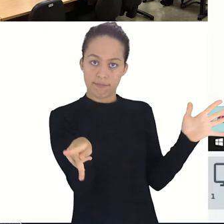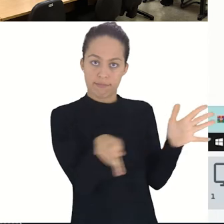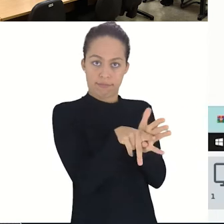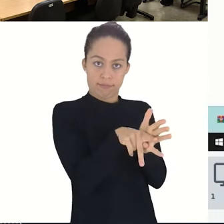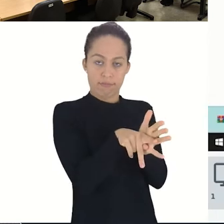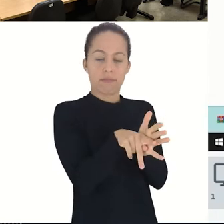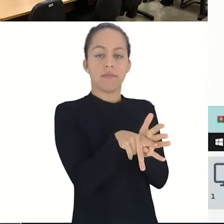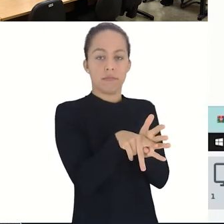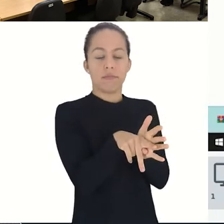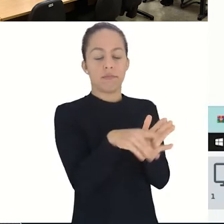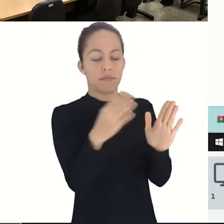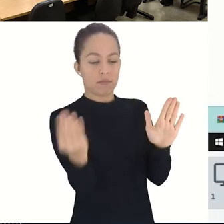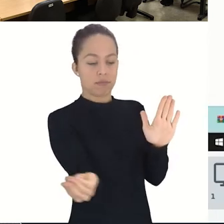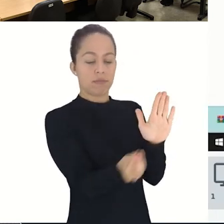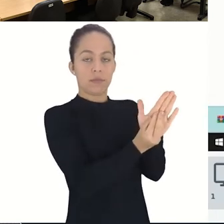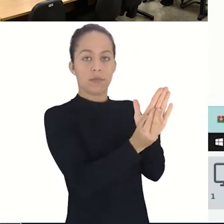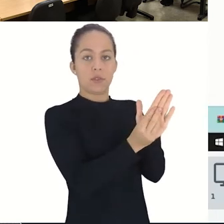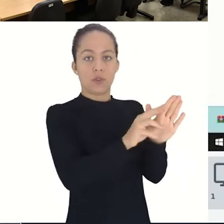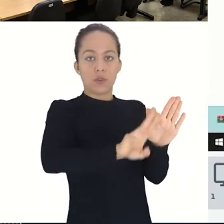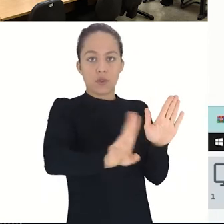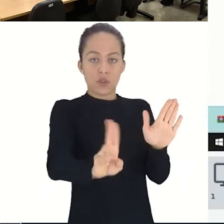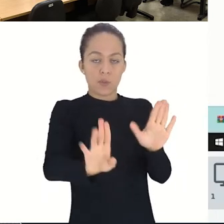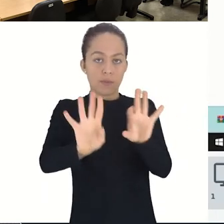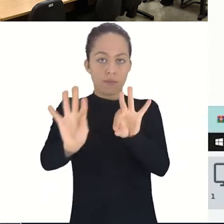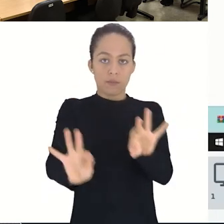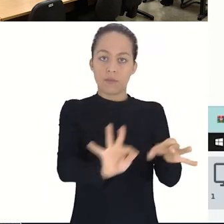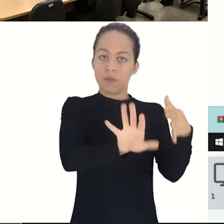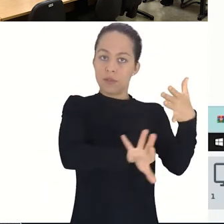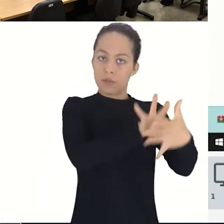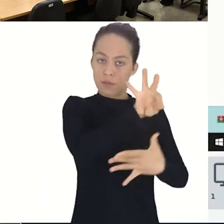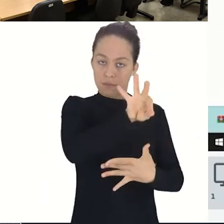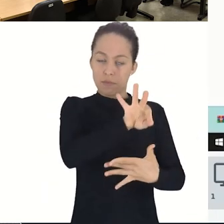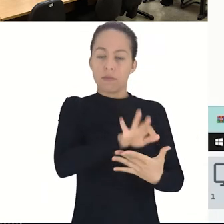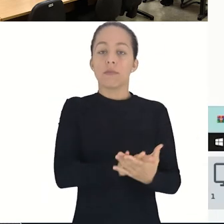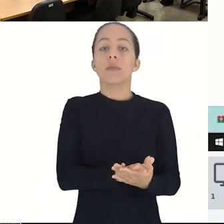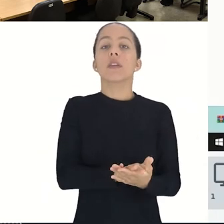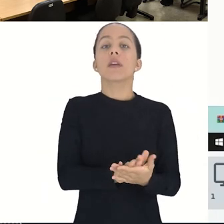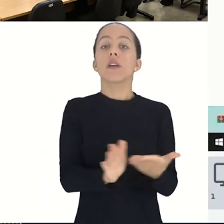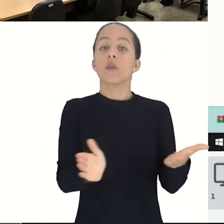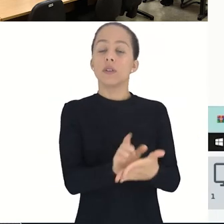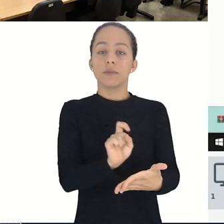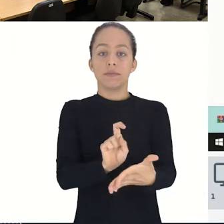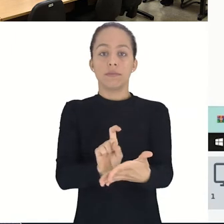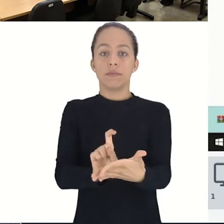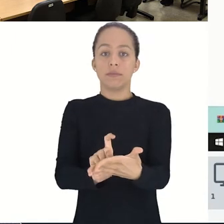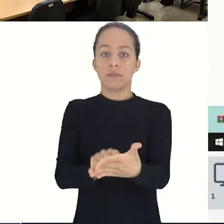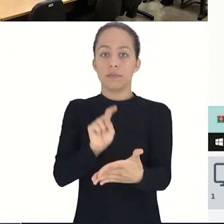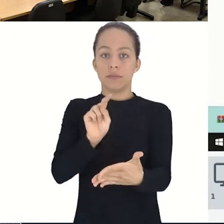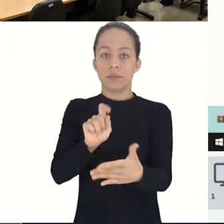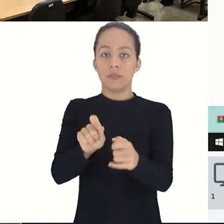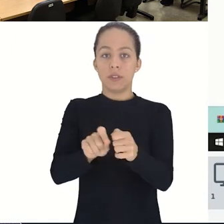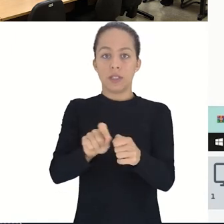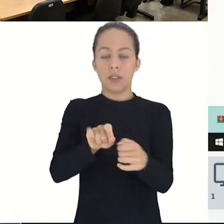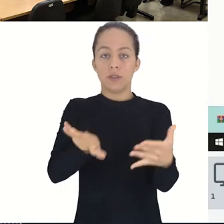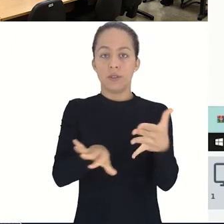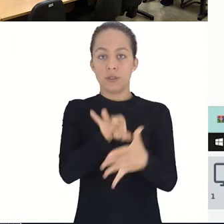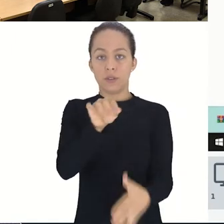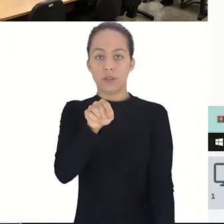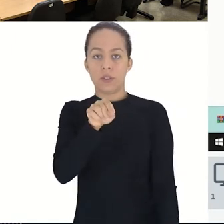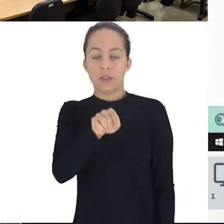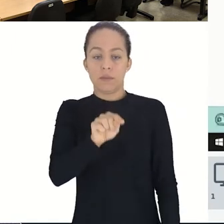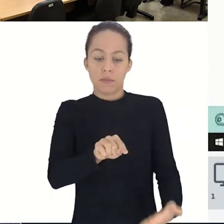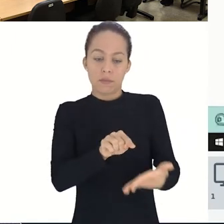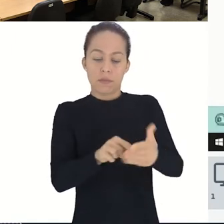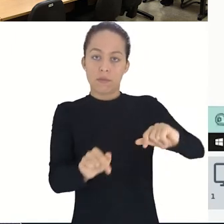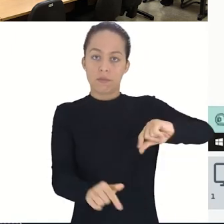Então, coloquei o nome aqui no sorteio. A partir de agora, eu vou realizar o sorteio clicando no botão